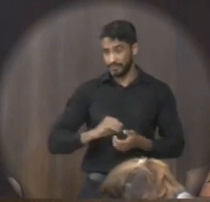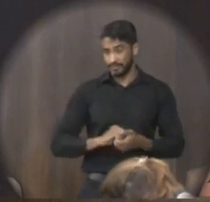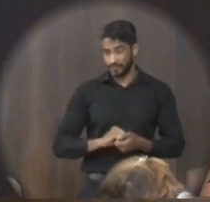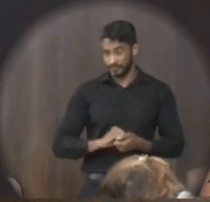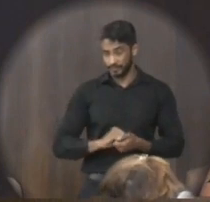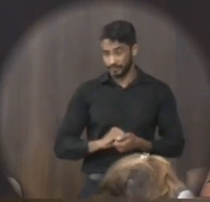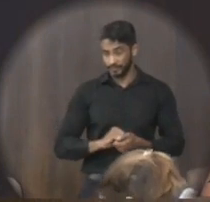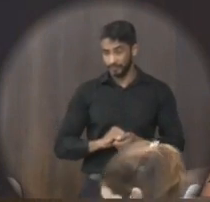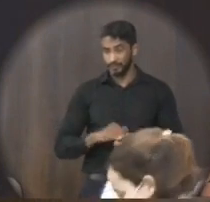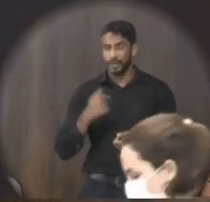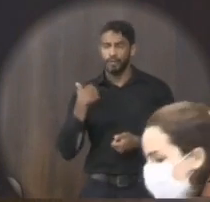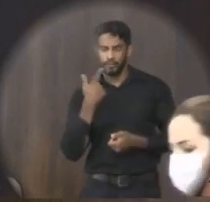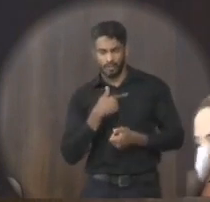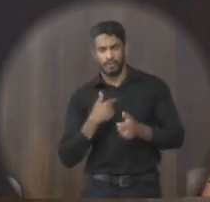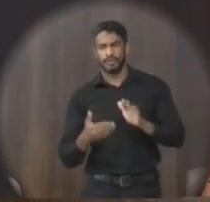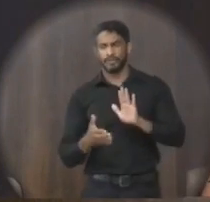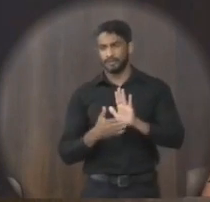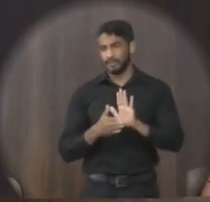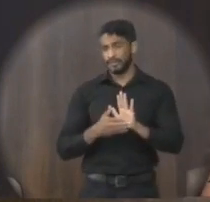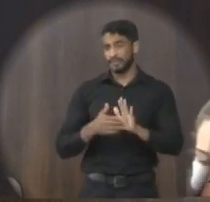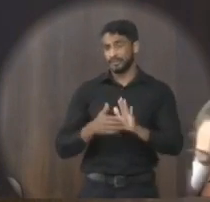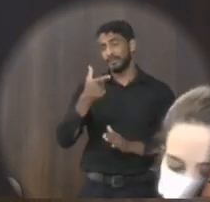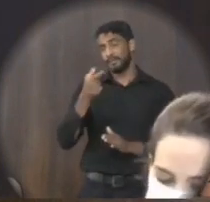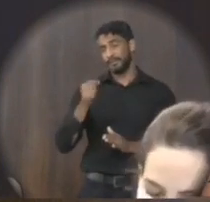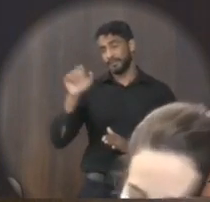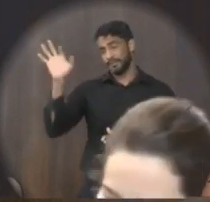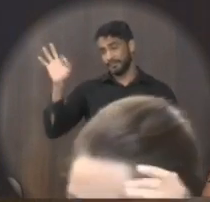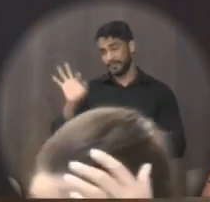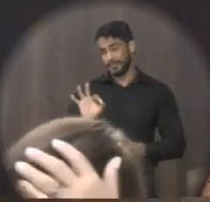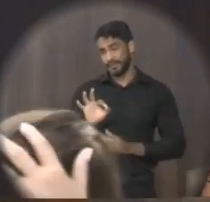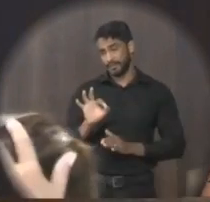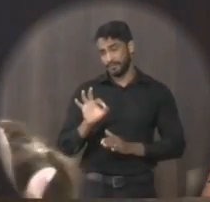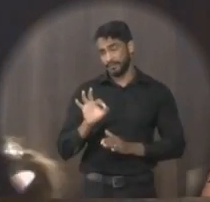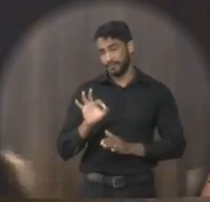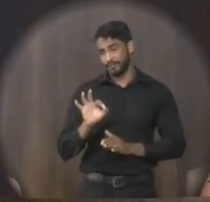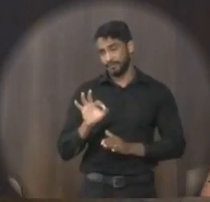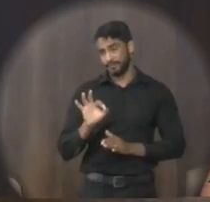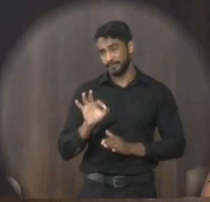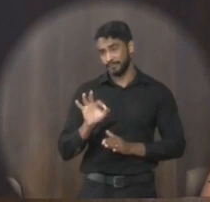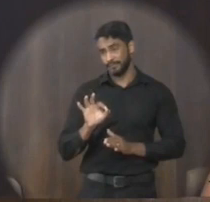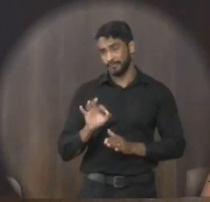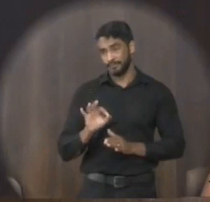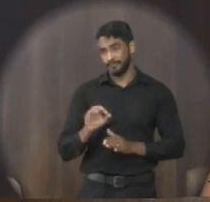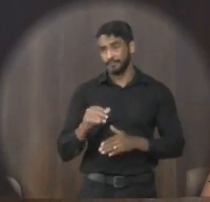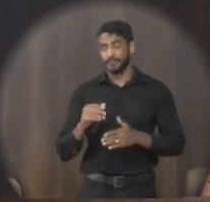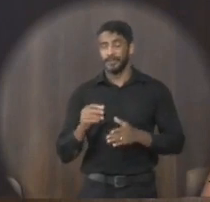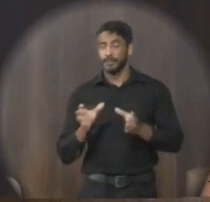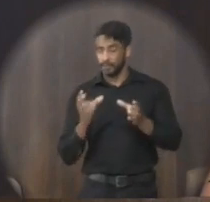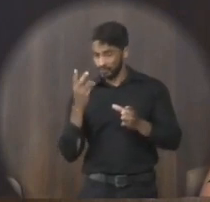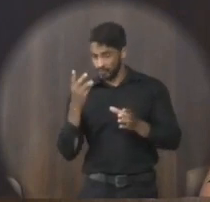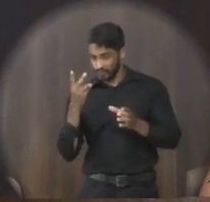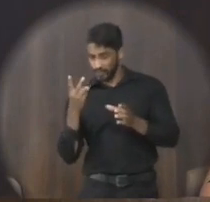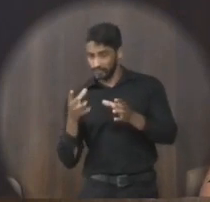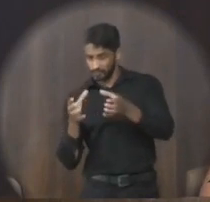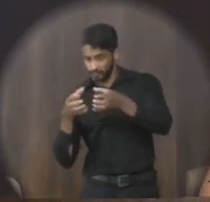E nós propomos 20%. 20%. O segundo grupo